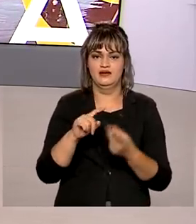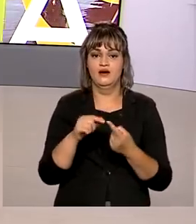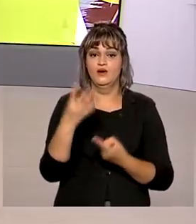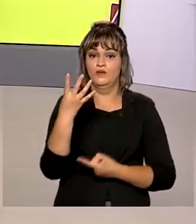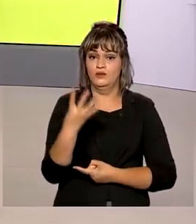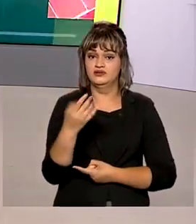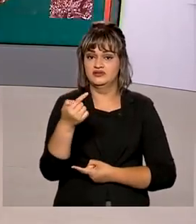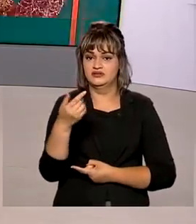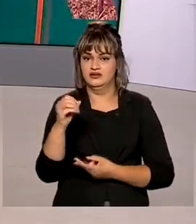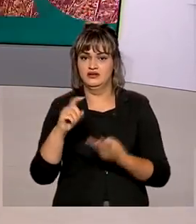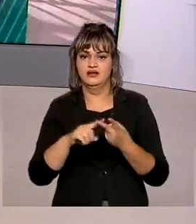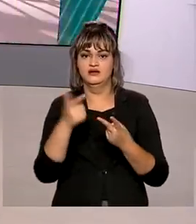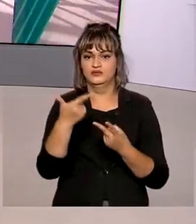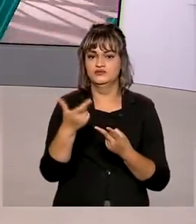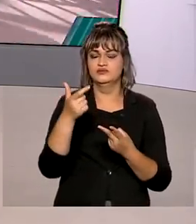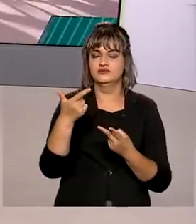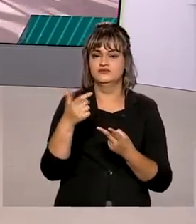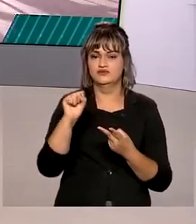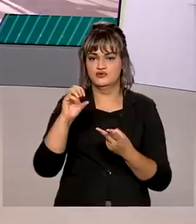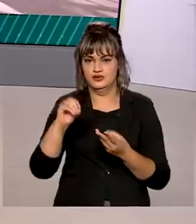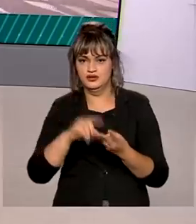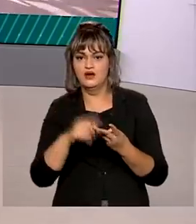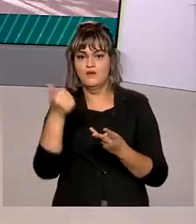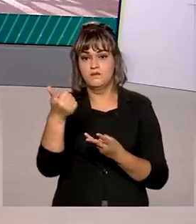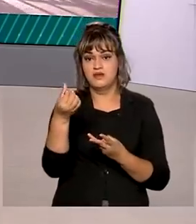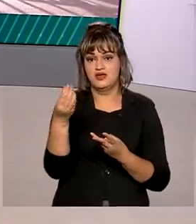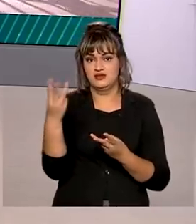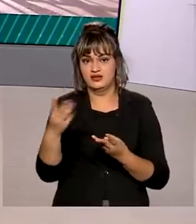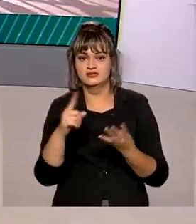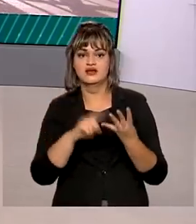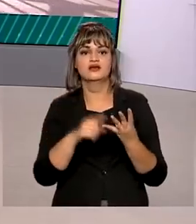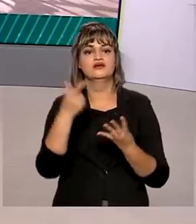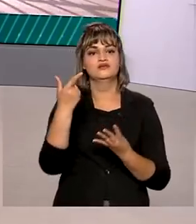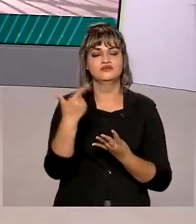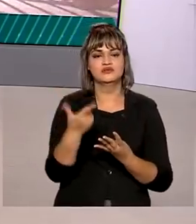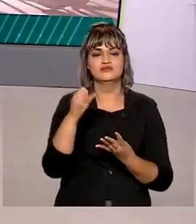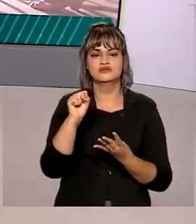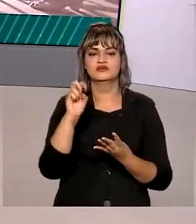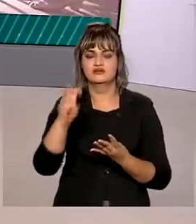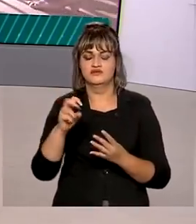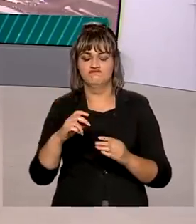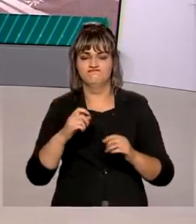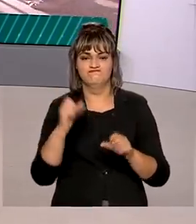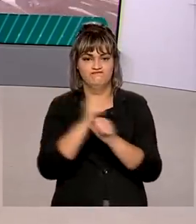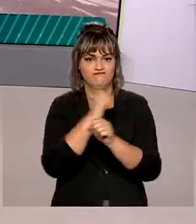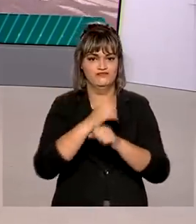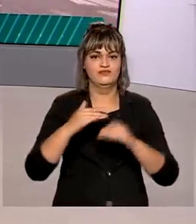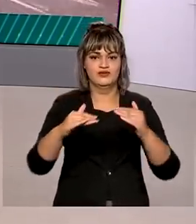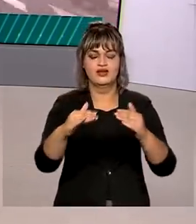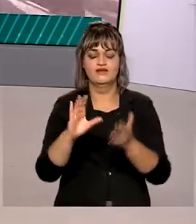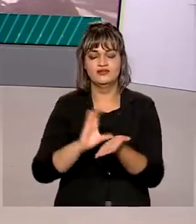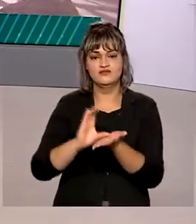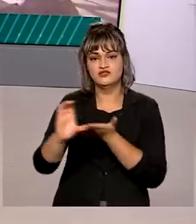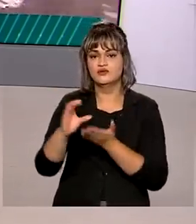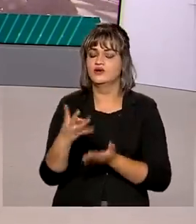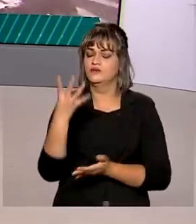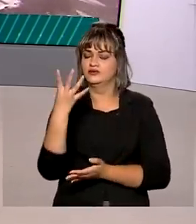470, 280, 163 e 285. Serão investidos R$